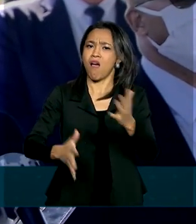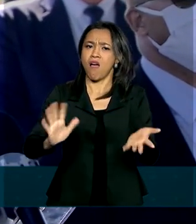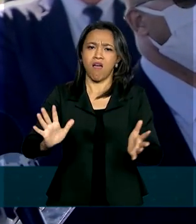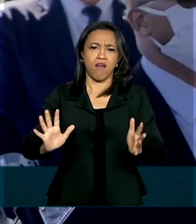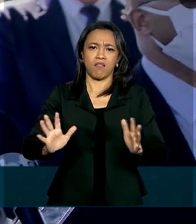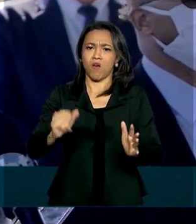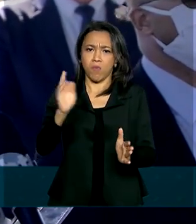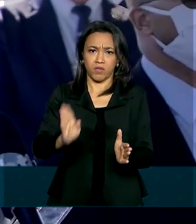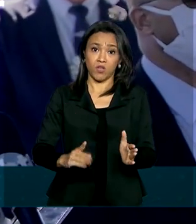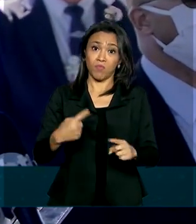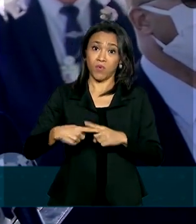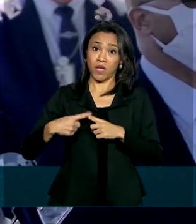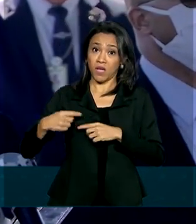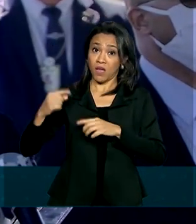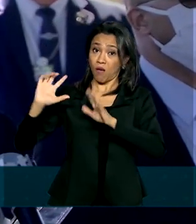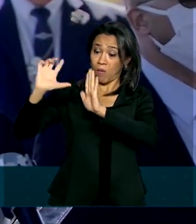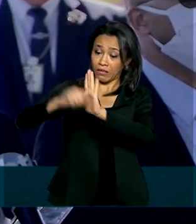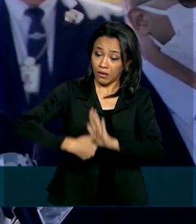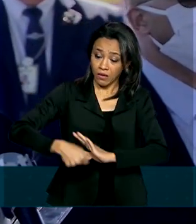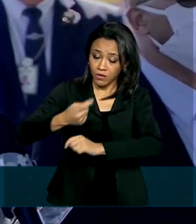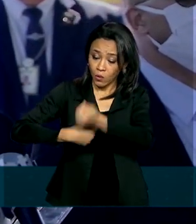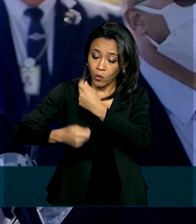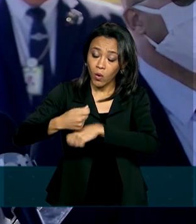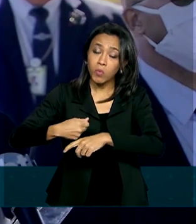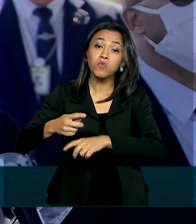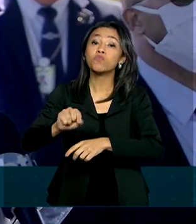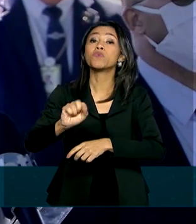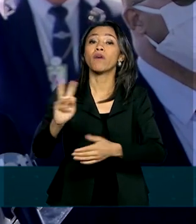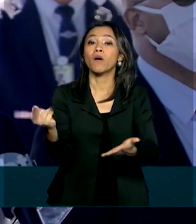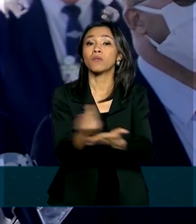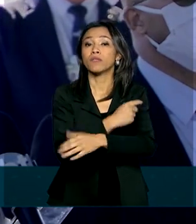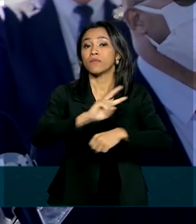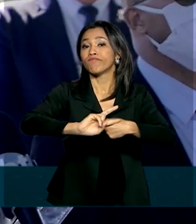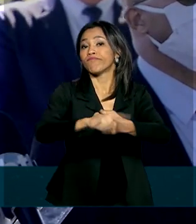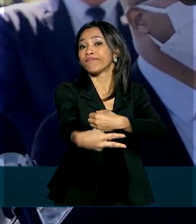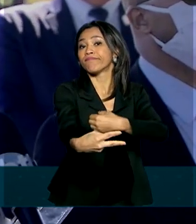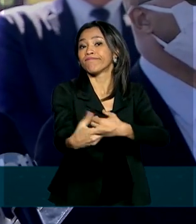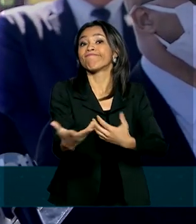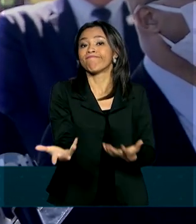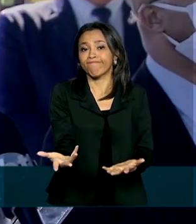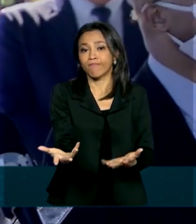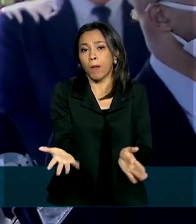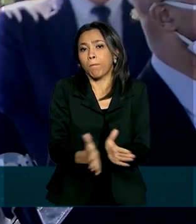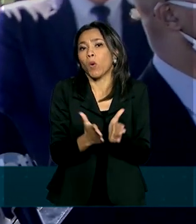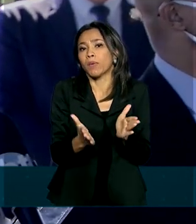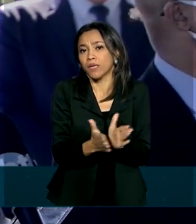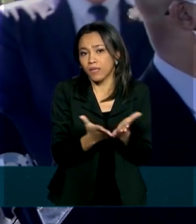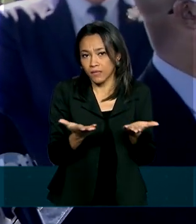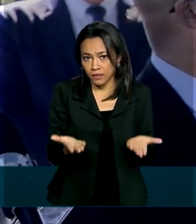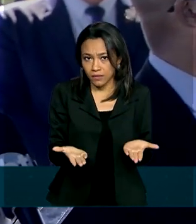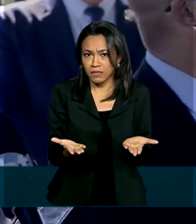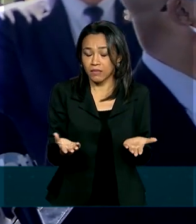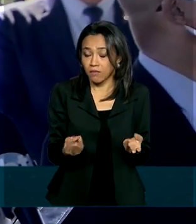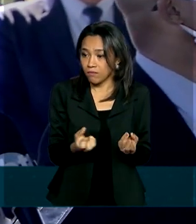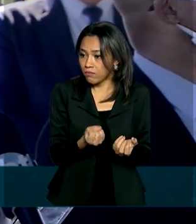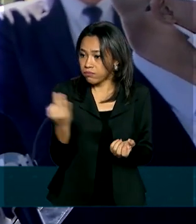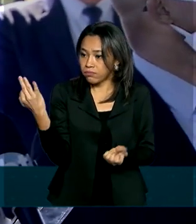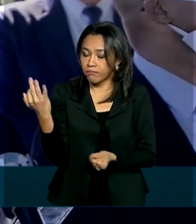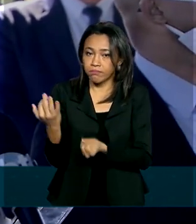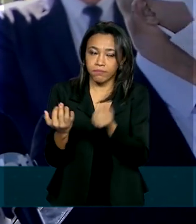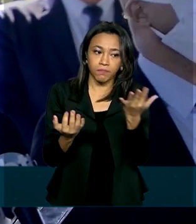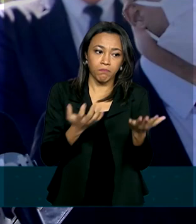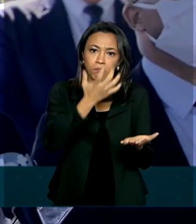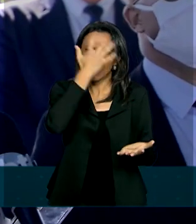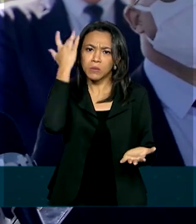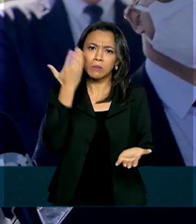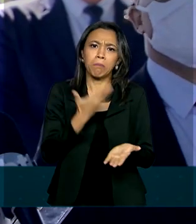terceira onda, depois da recessão, é que da pobreza, de pessoas que perderam